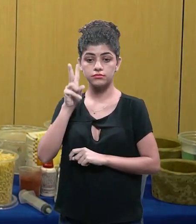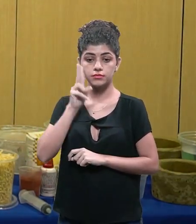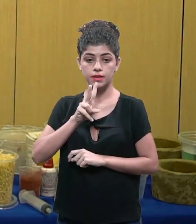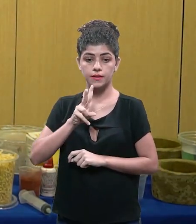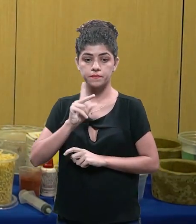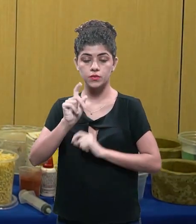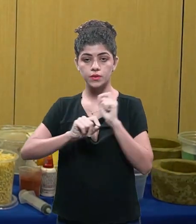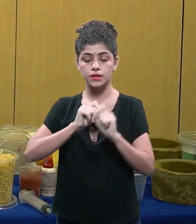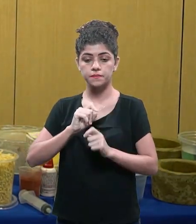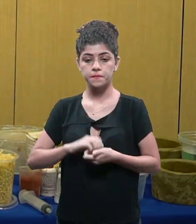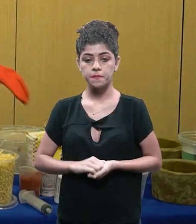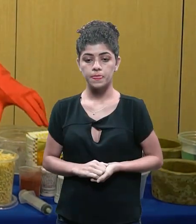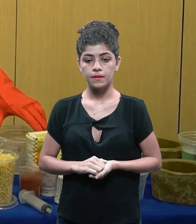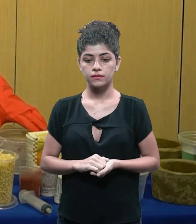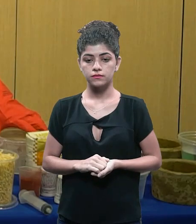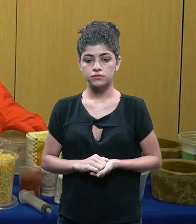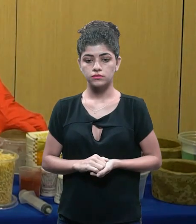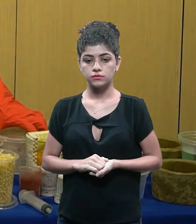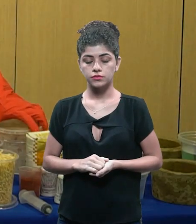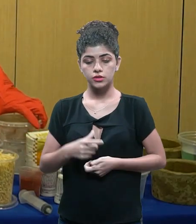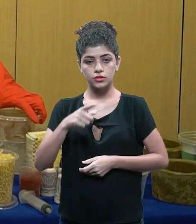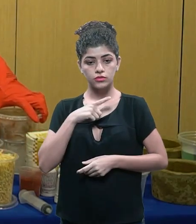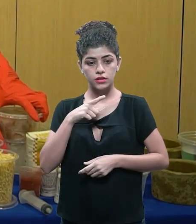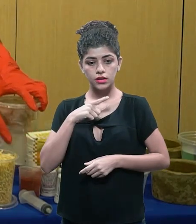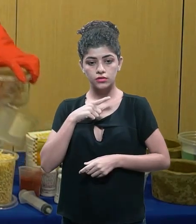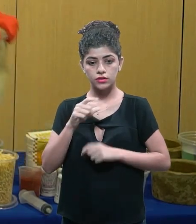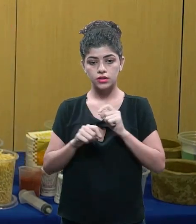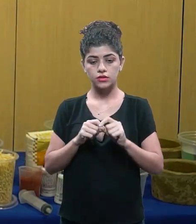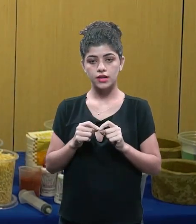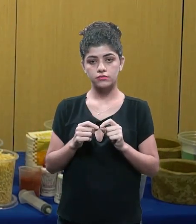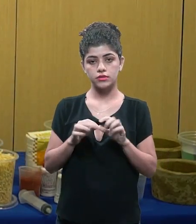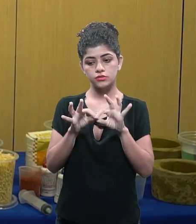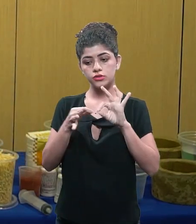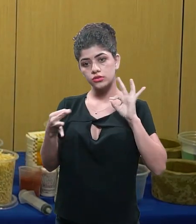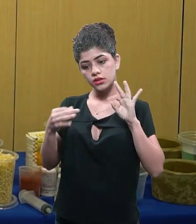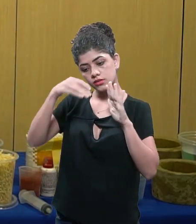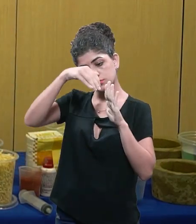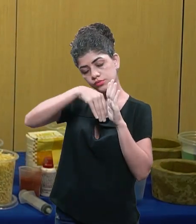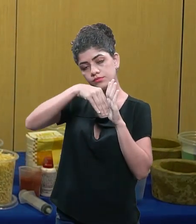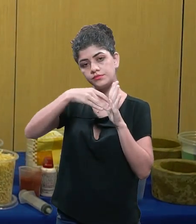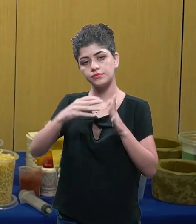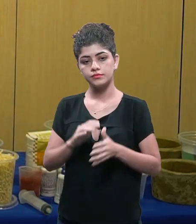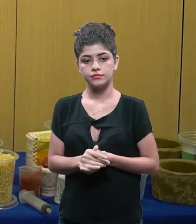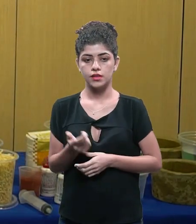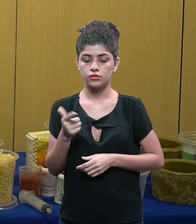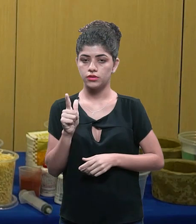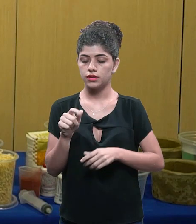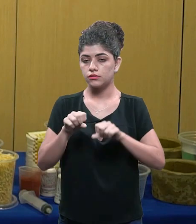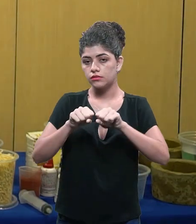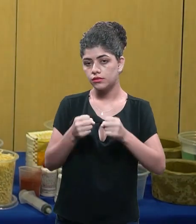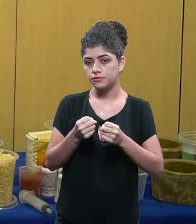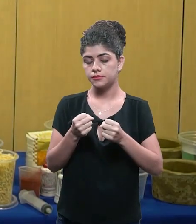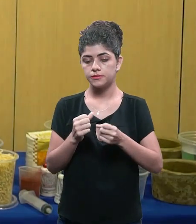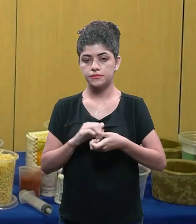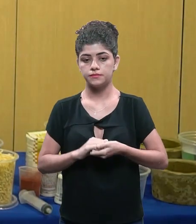preciso lembrar que o quanto quando eu tiver com a forma pronta o quanto que eu vou poder enfiar certo